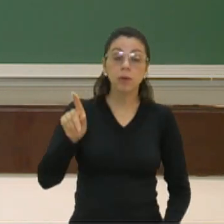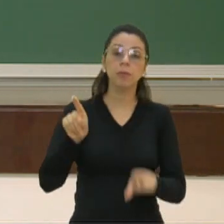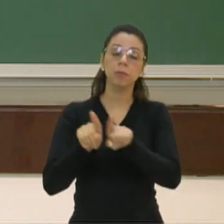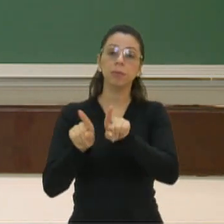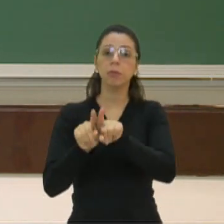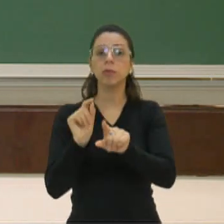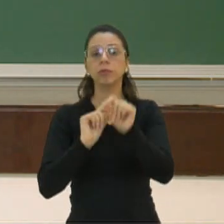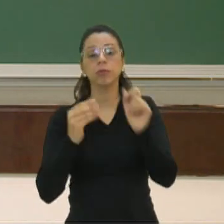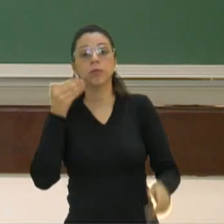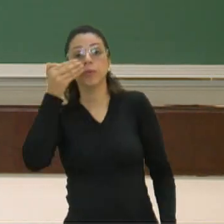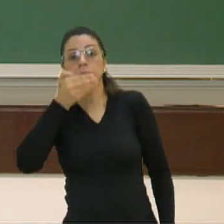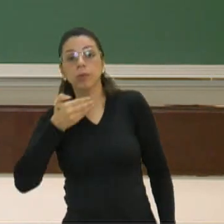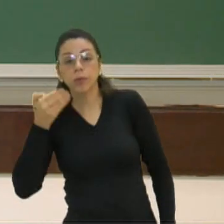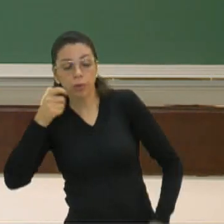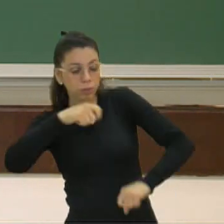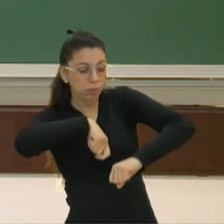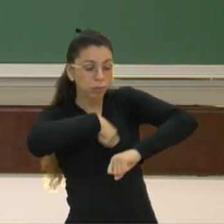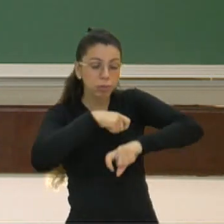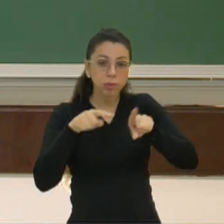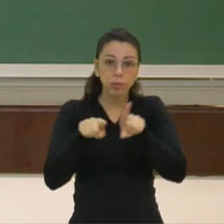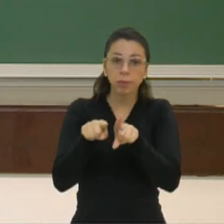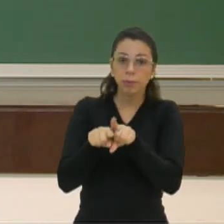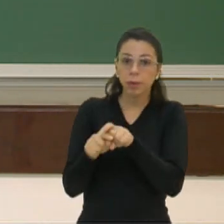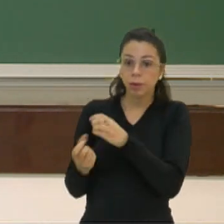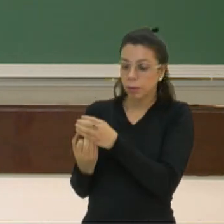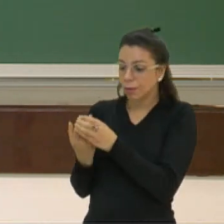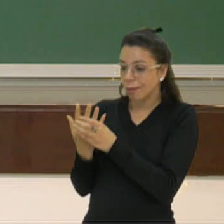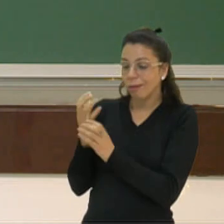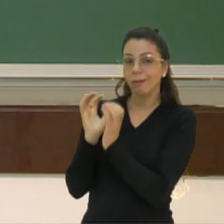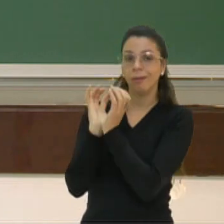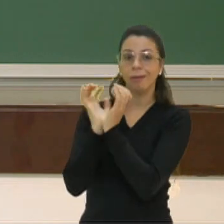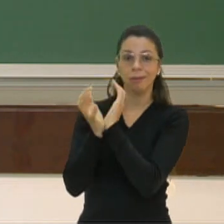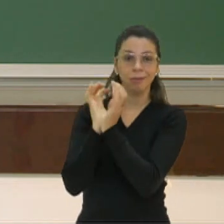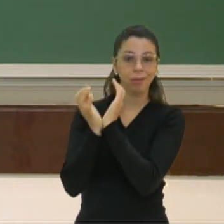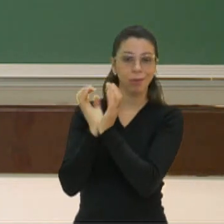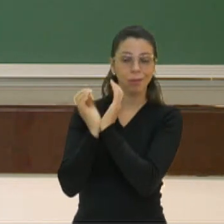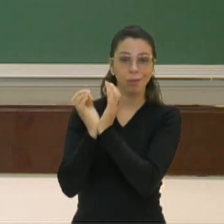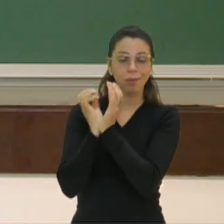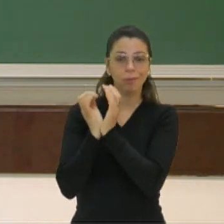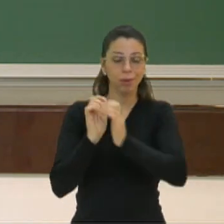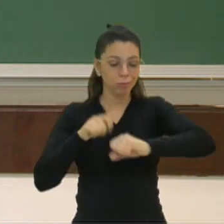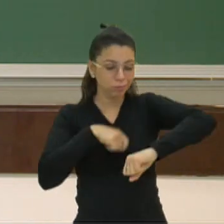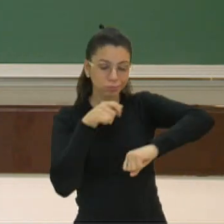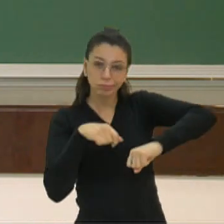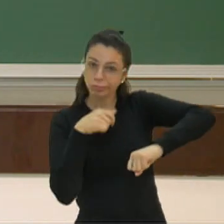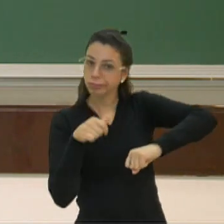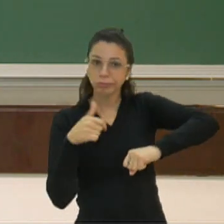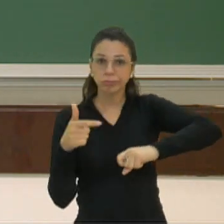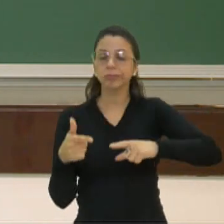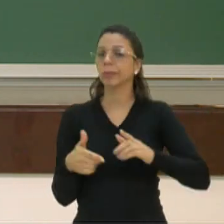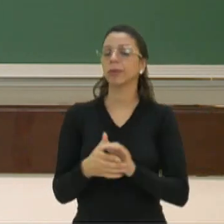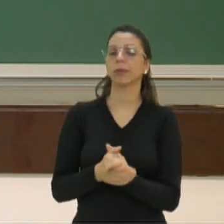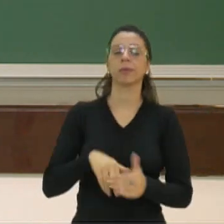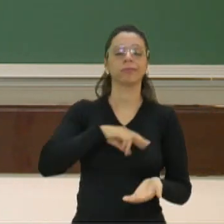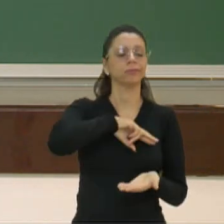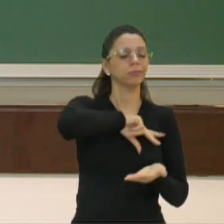doce, você pode fazer alguns legumes refogados, você pode usar com outros alimentos assados. Então a gente pode usar ele de várias